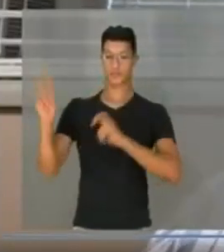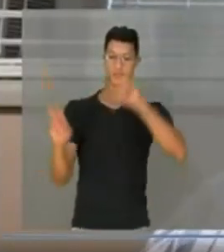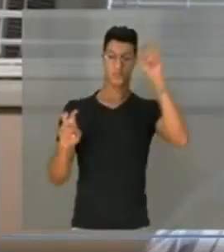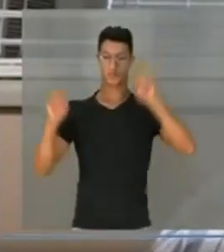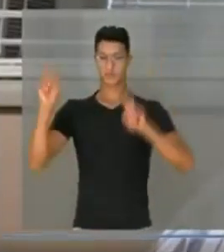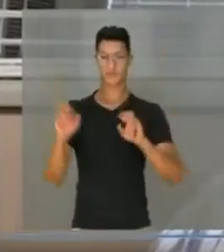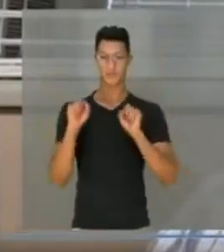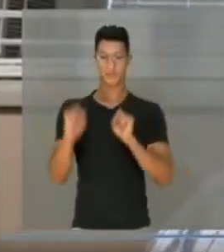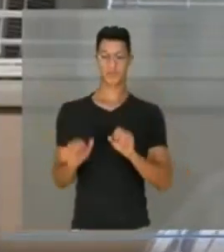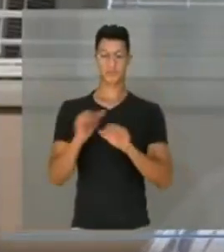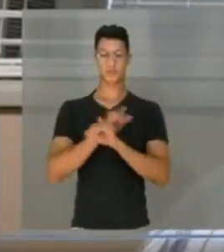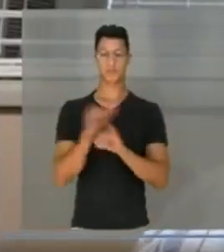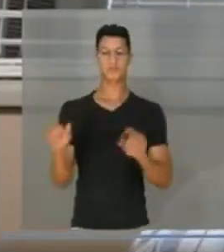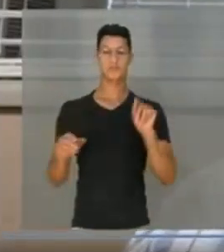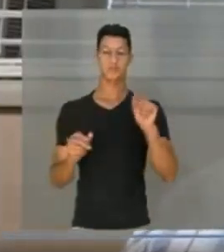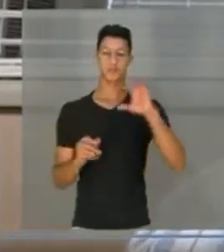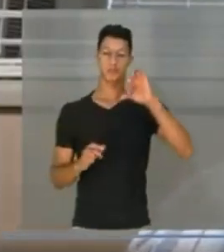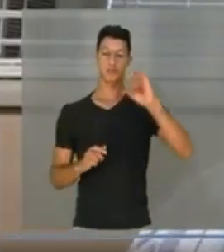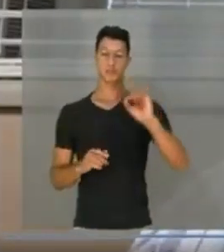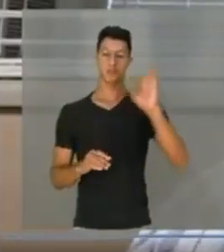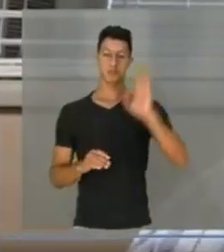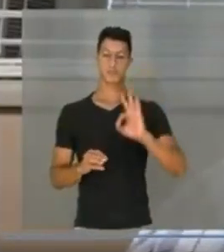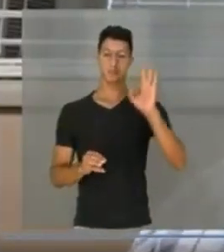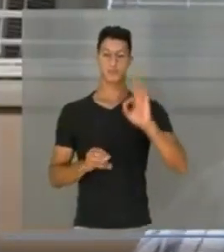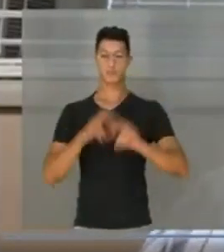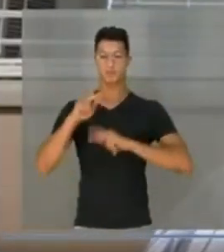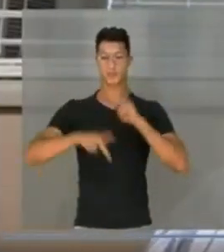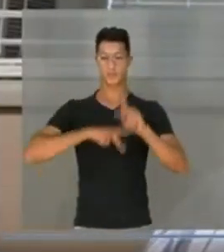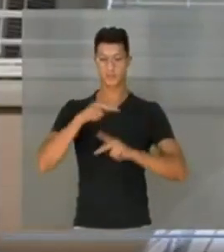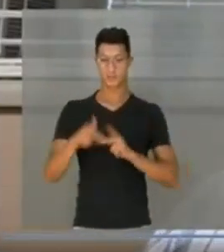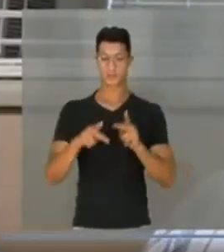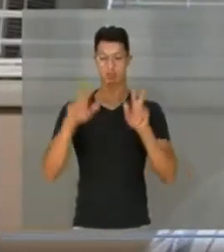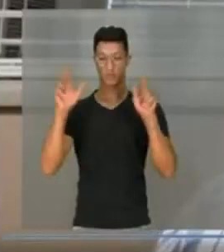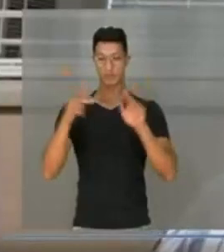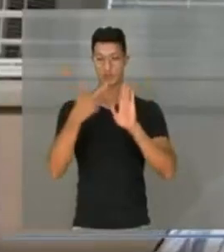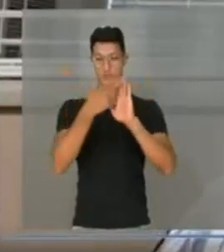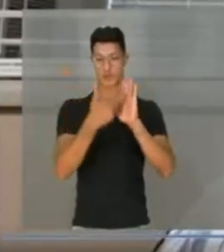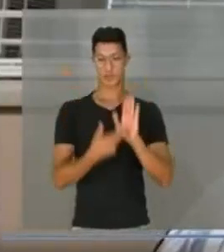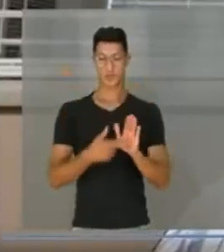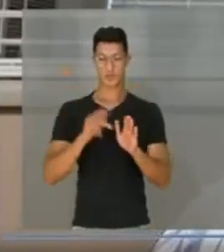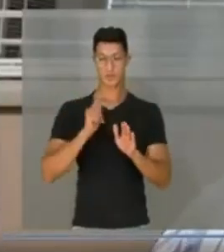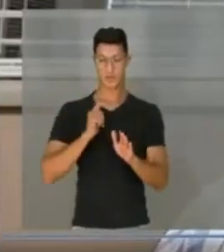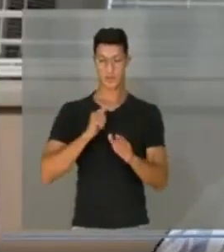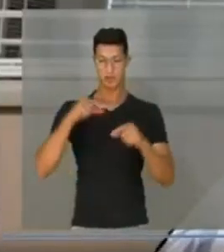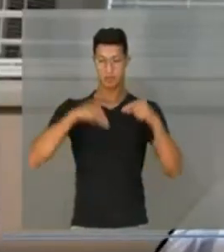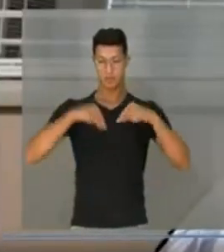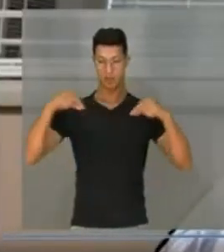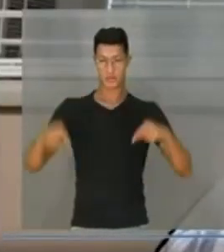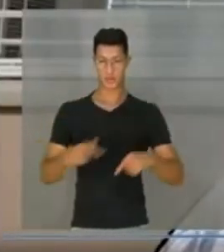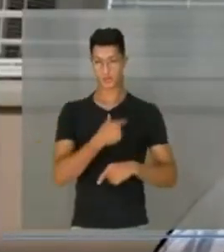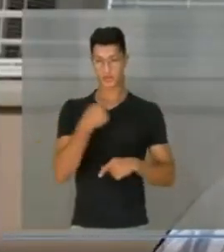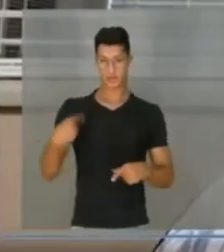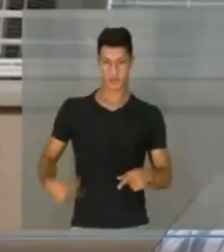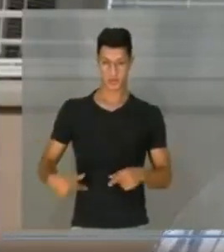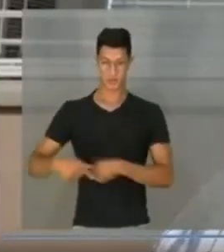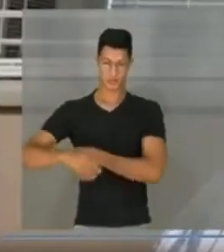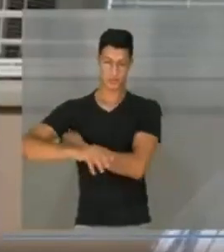então podemos dizer que 90% da população está sob a regulamentação da medicina chinesa.